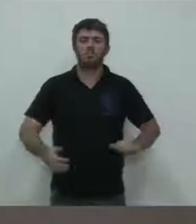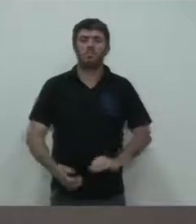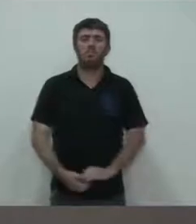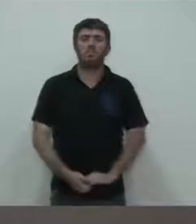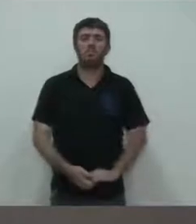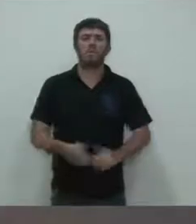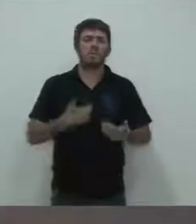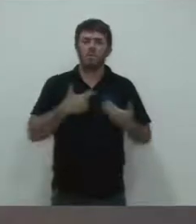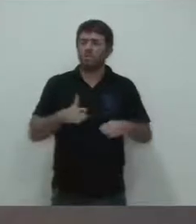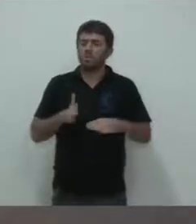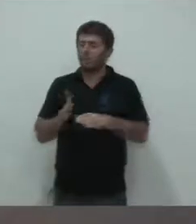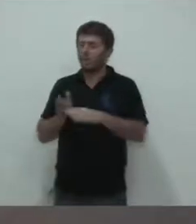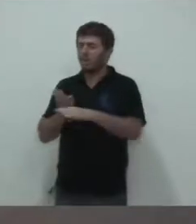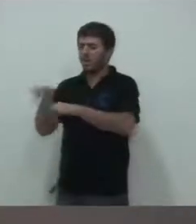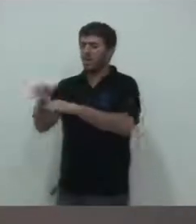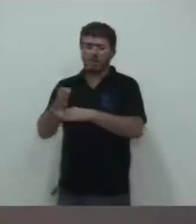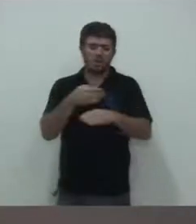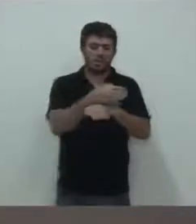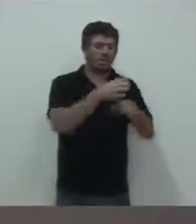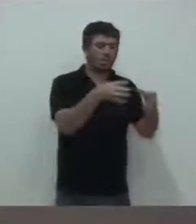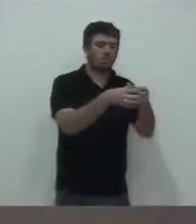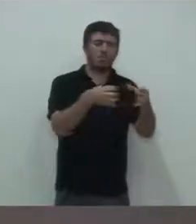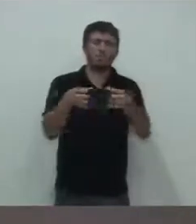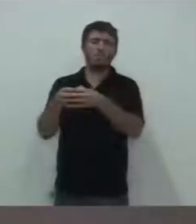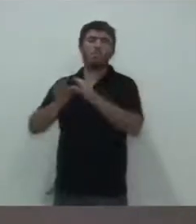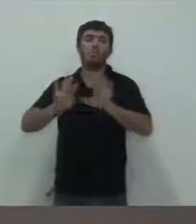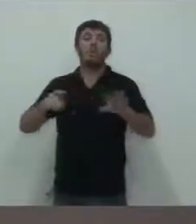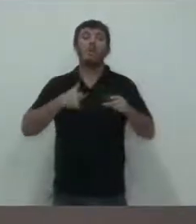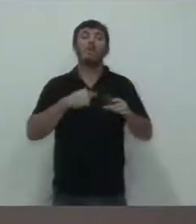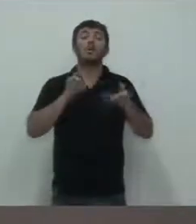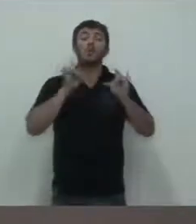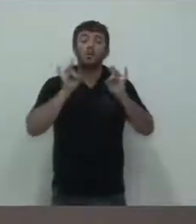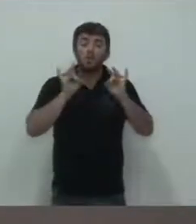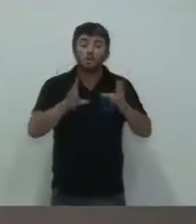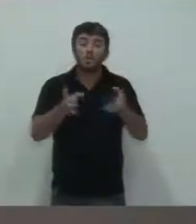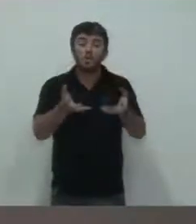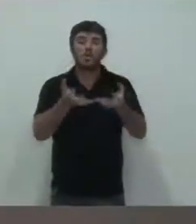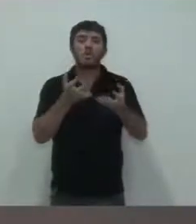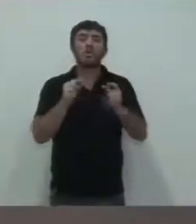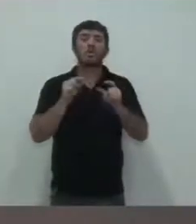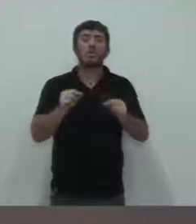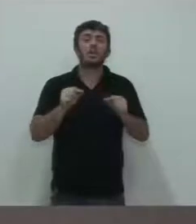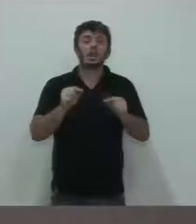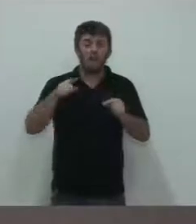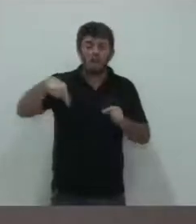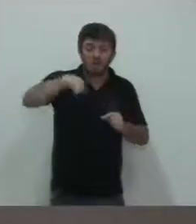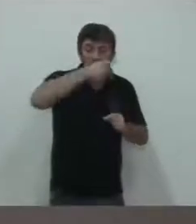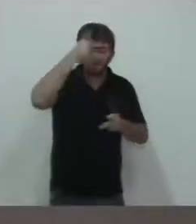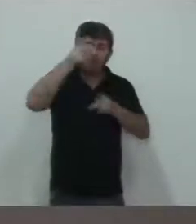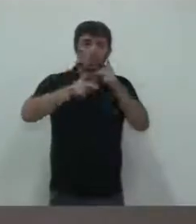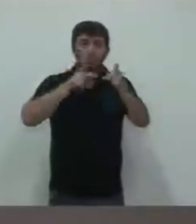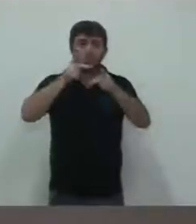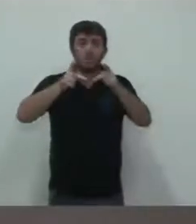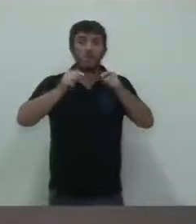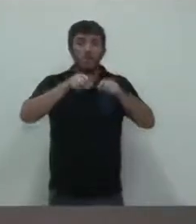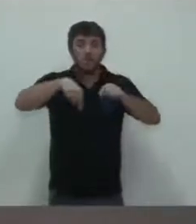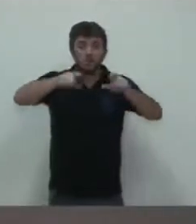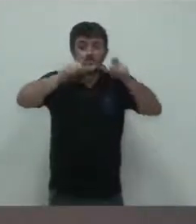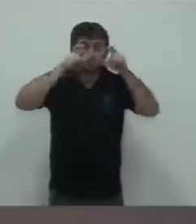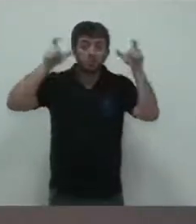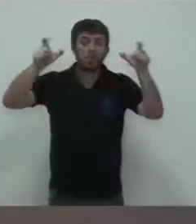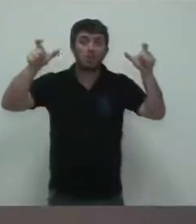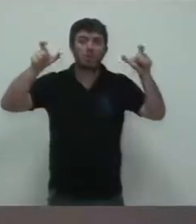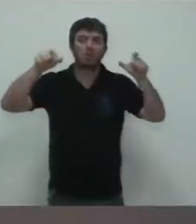Nem quero participar. Eu só quero alertar bem a população de Viedo que o ano que vem é o ano de